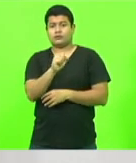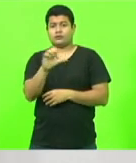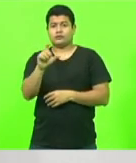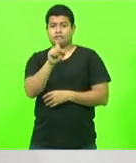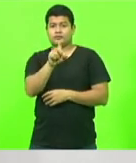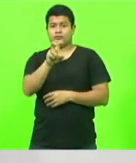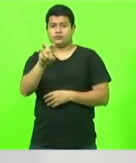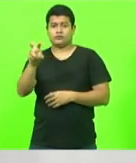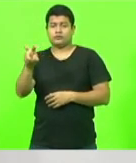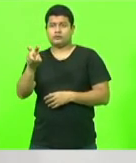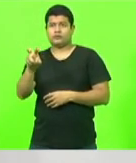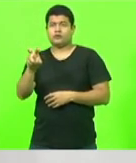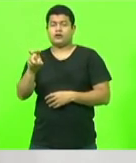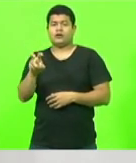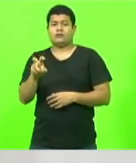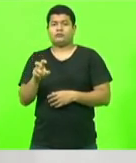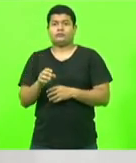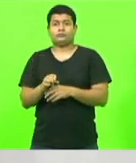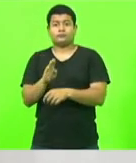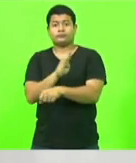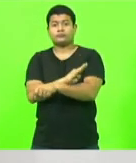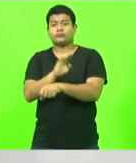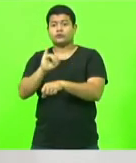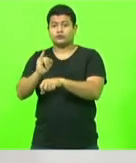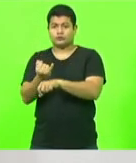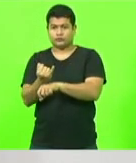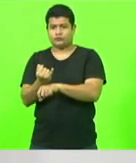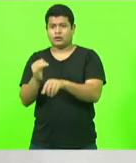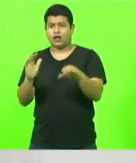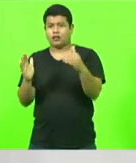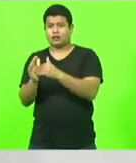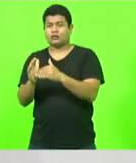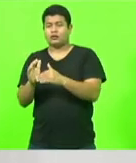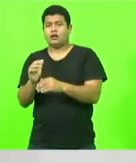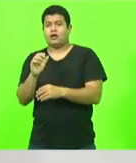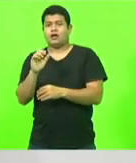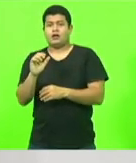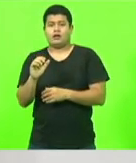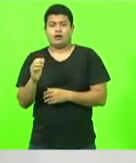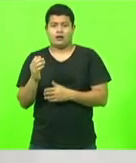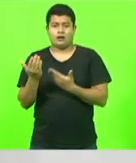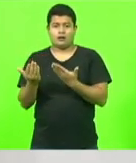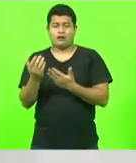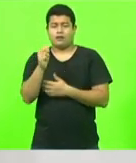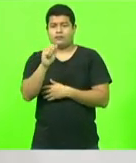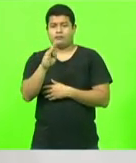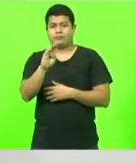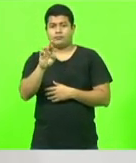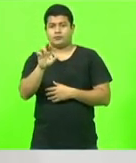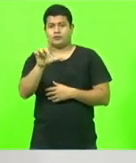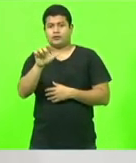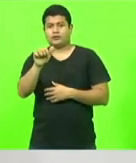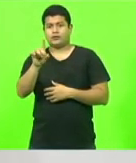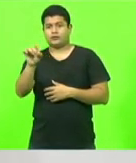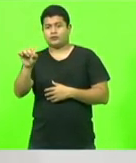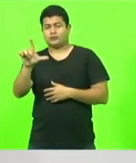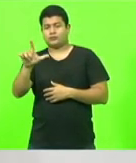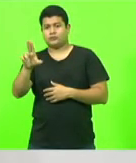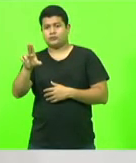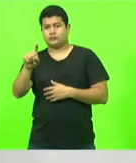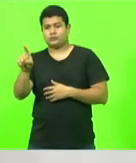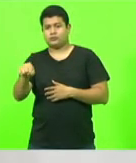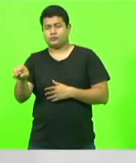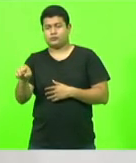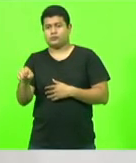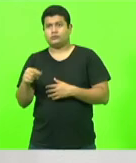a Abelardo Luz e a divisa com o Paraná. Também, uma triste realidade com crateras enormes. Estive na